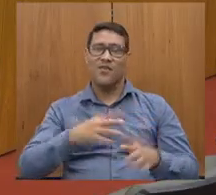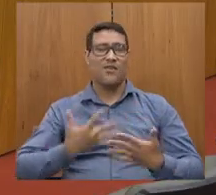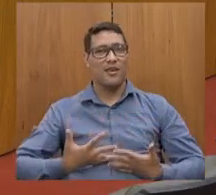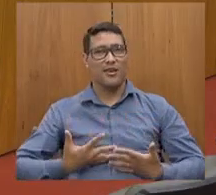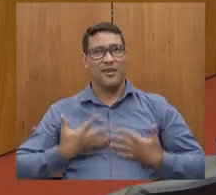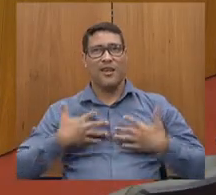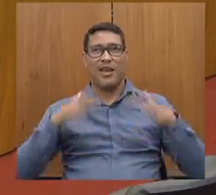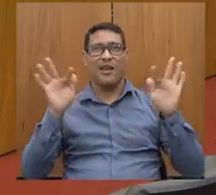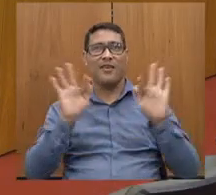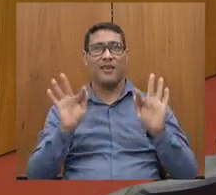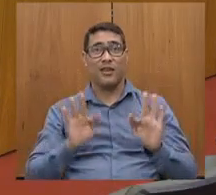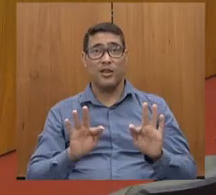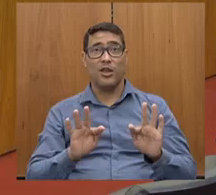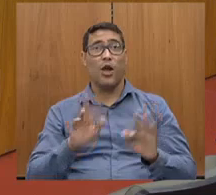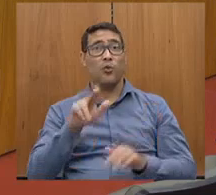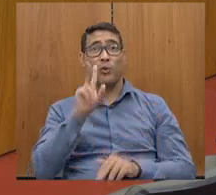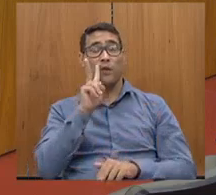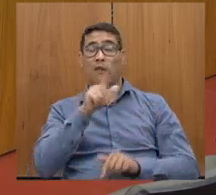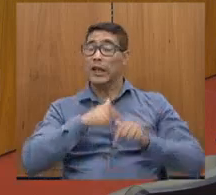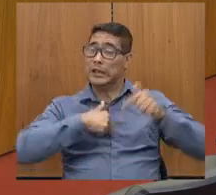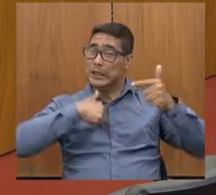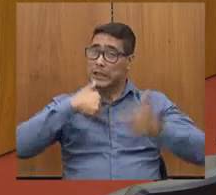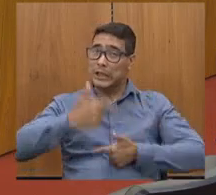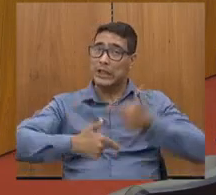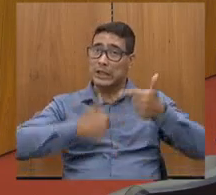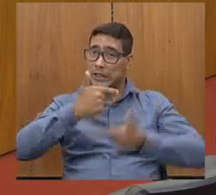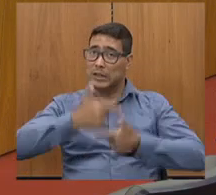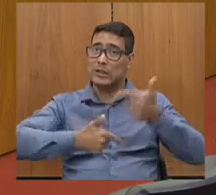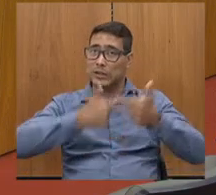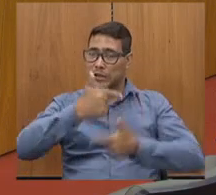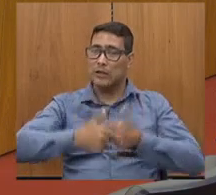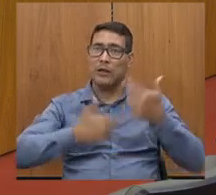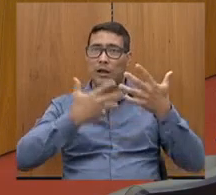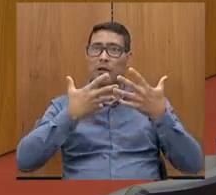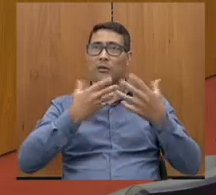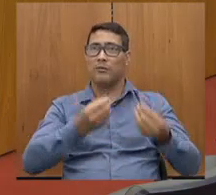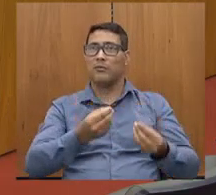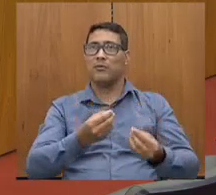Eu nunca vi trabalhar tanto. Então, sabe, Dalmo,